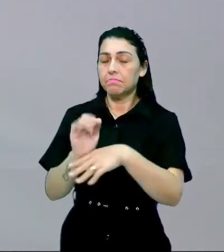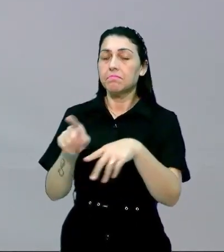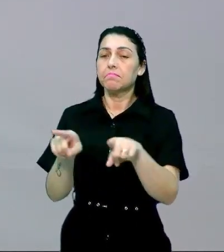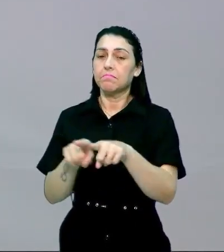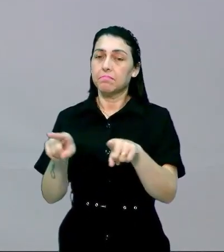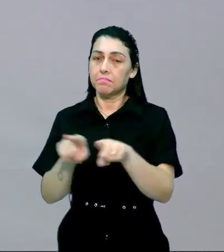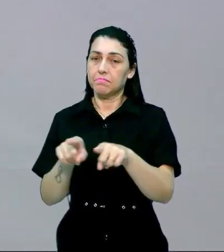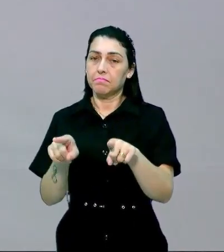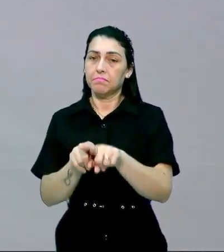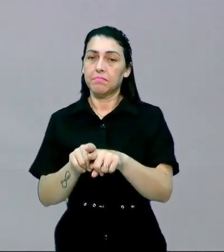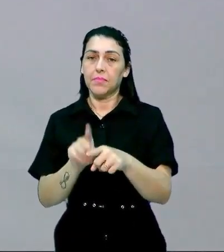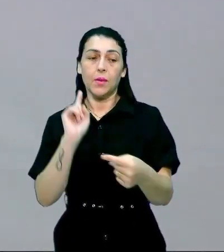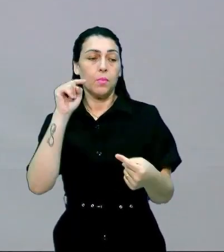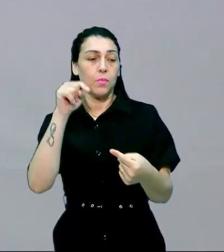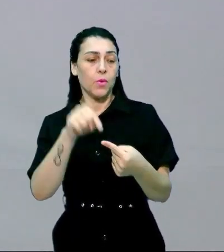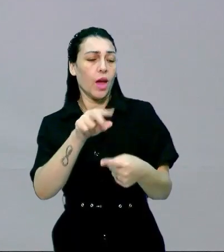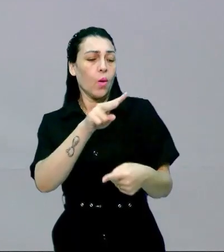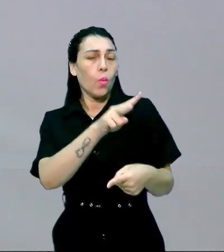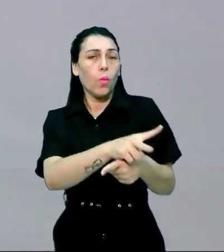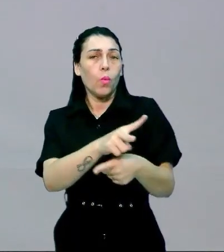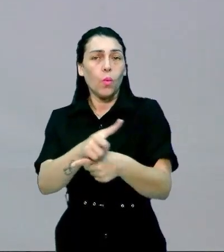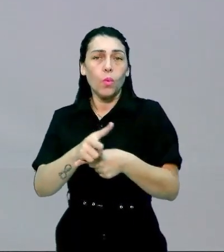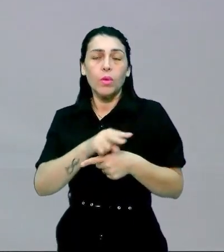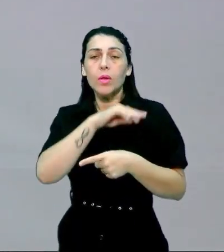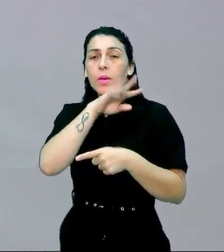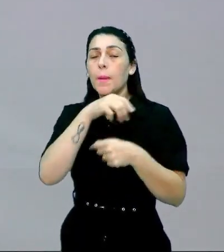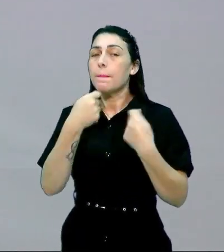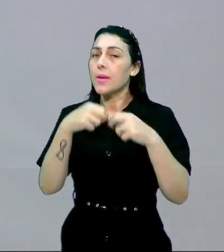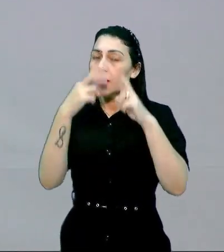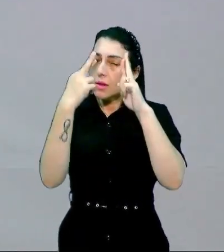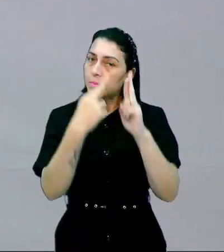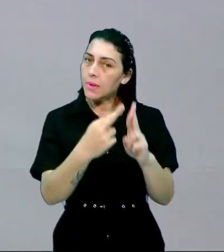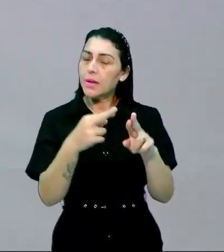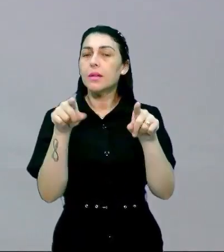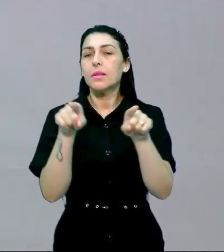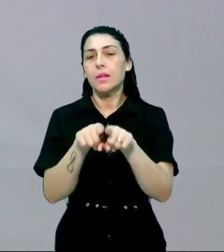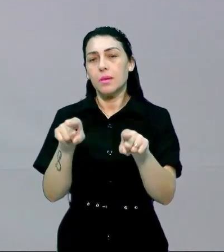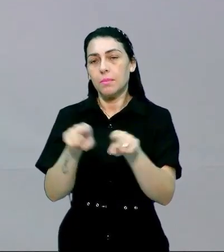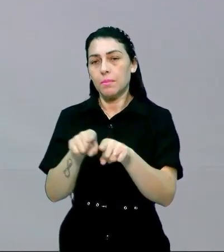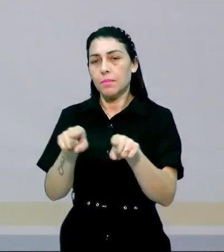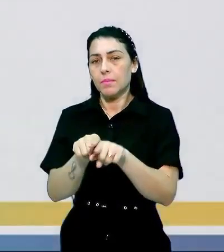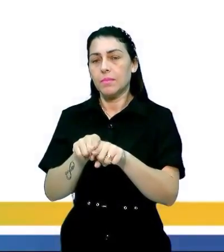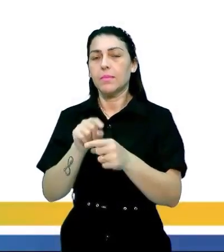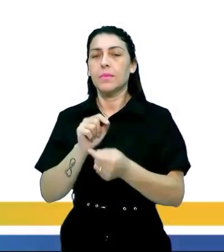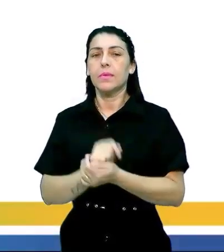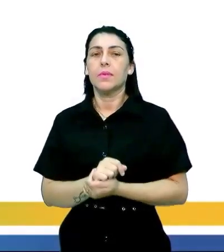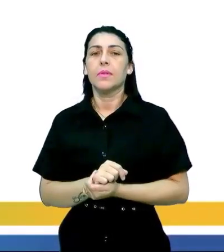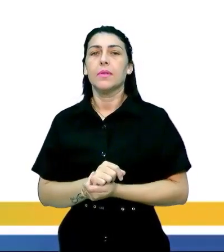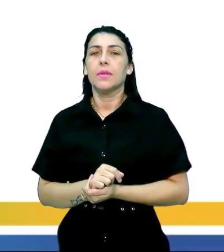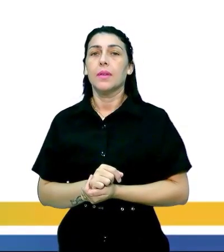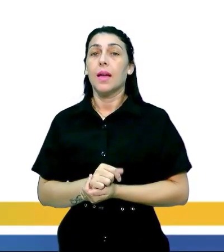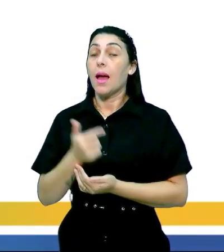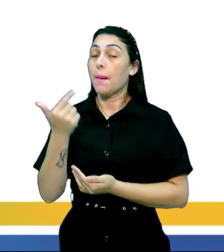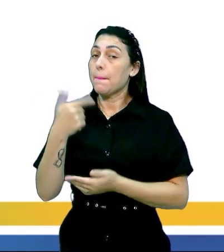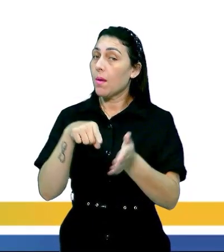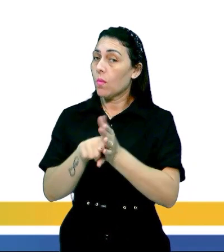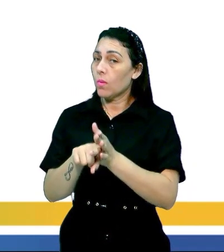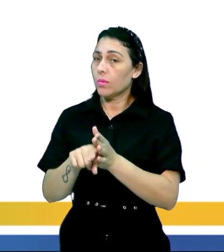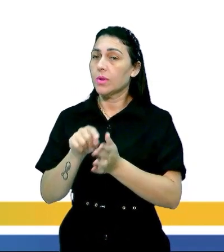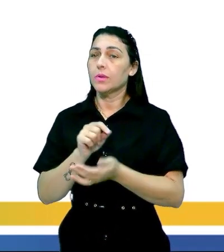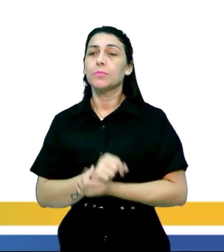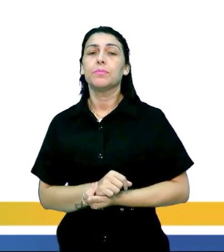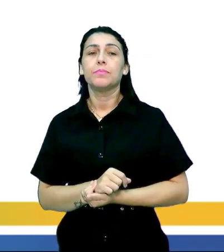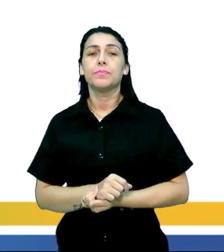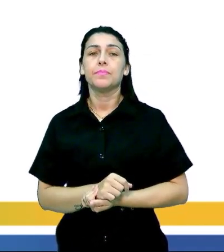tem o ponto de vista de quem cria os animais né a gente deve respeitar também então vamos para a questão